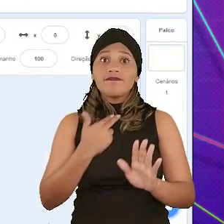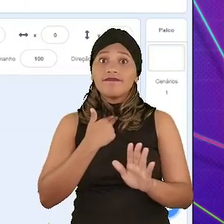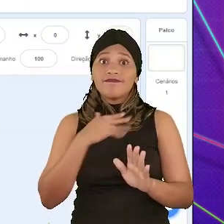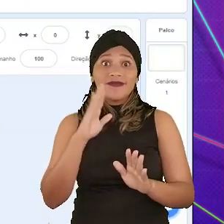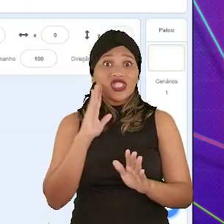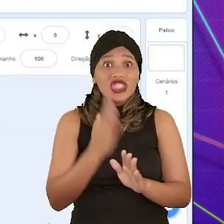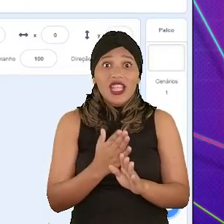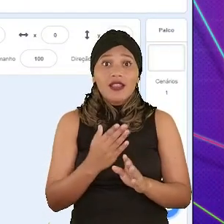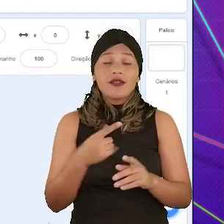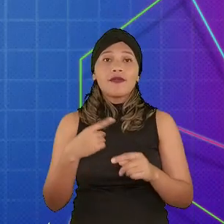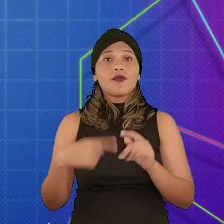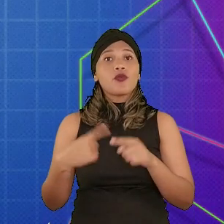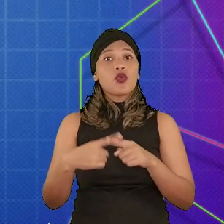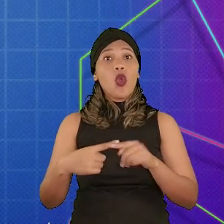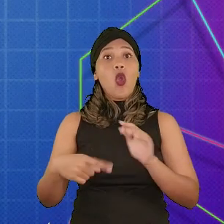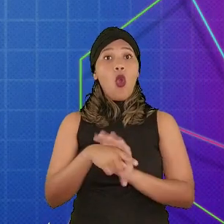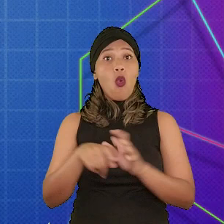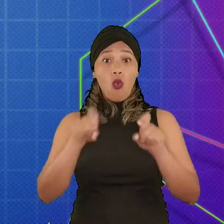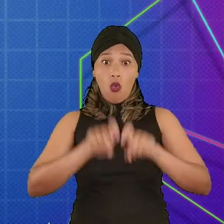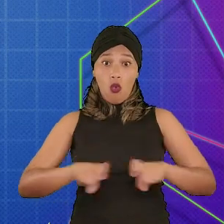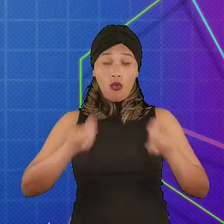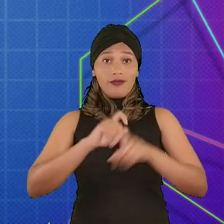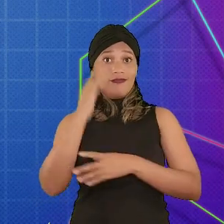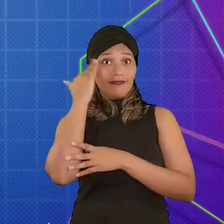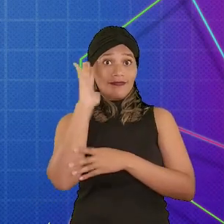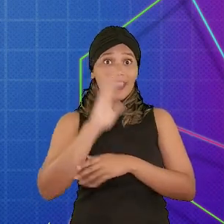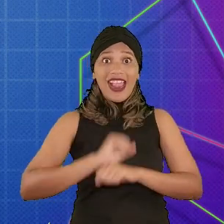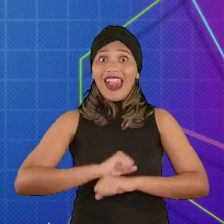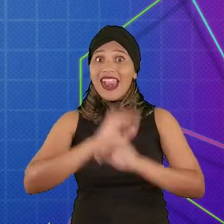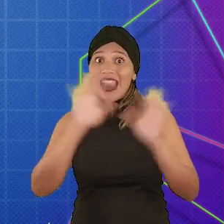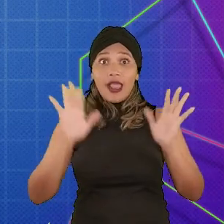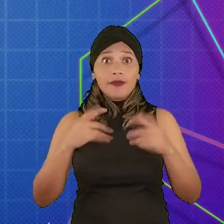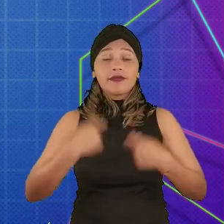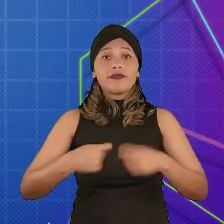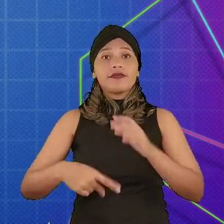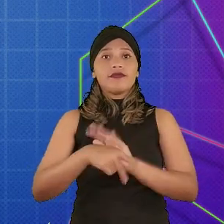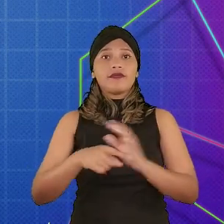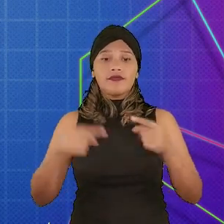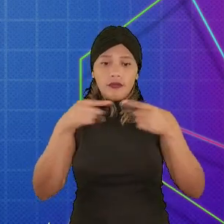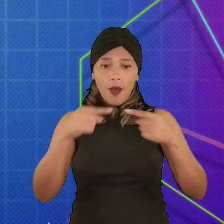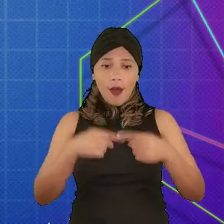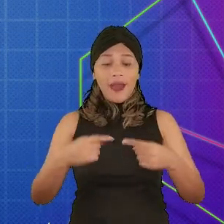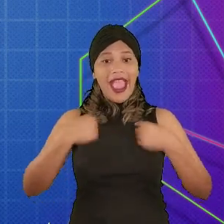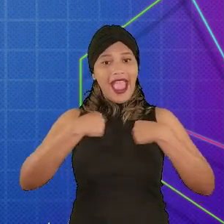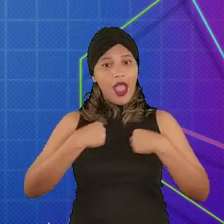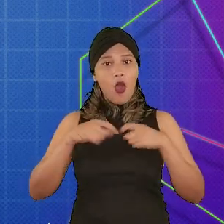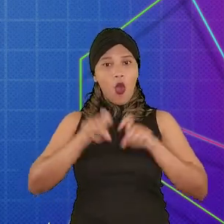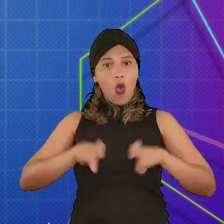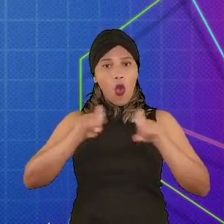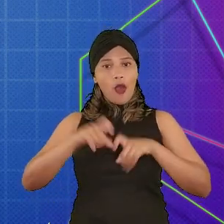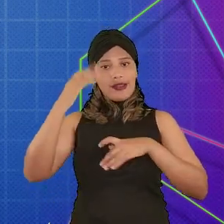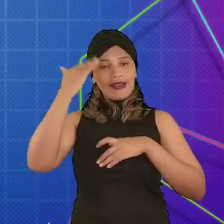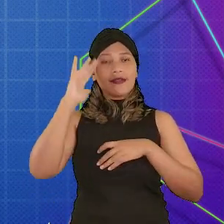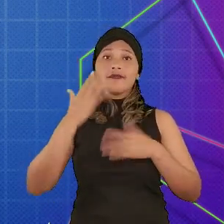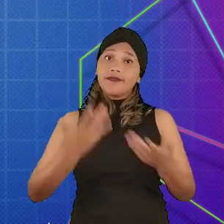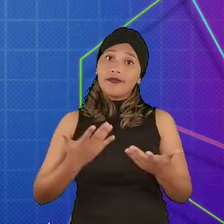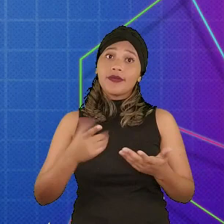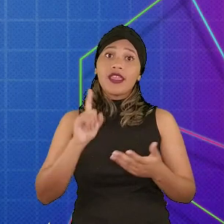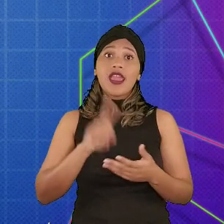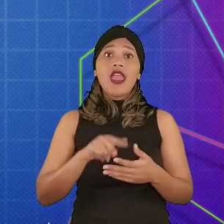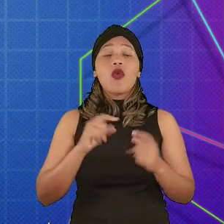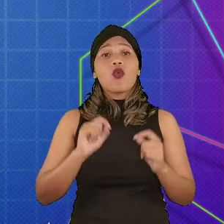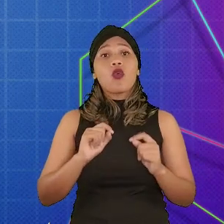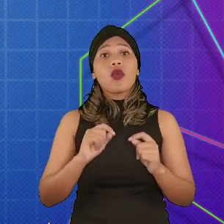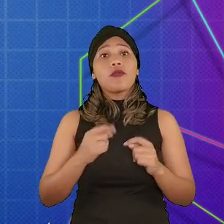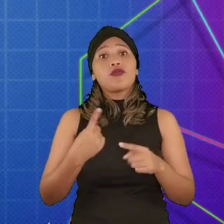mensagem que está tentando passar. Pois para o nosso computador entender isso, todas as informações têm que estar em um dialeto que ele compreenda. E o nosso